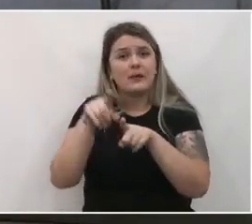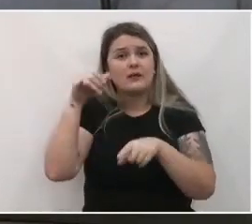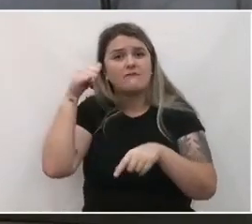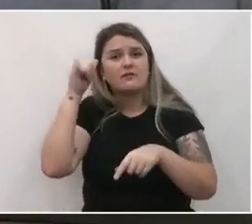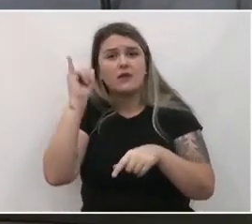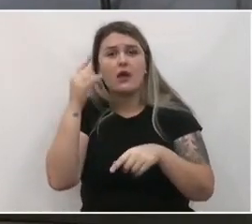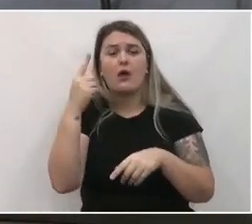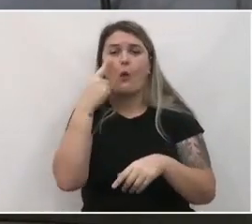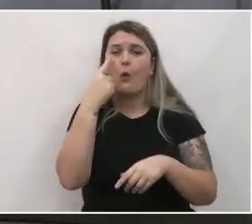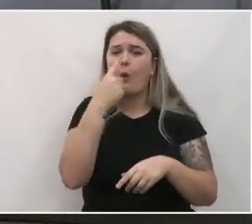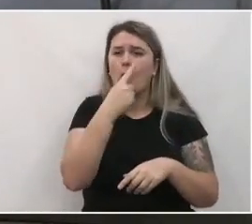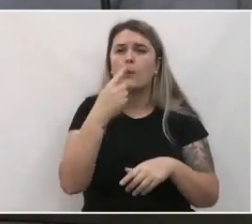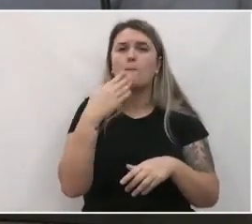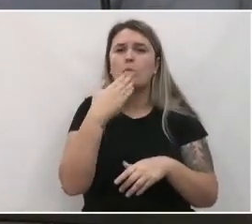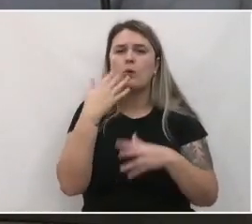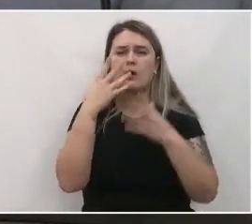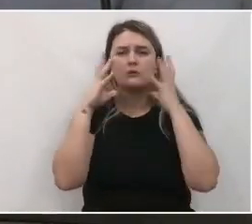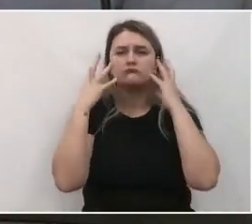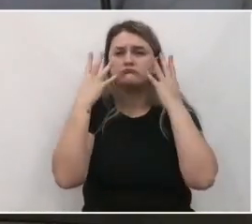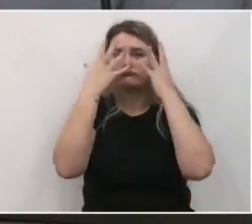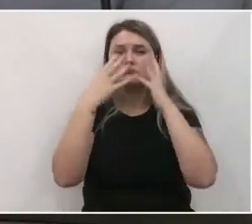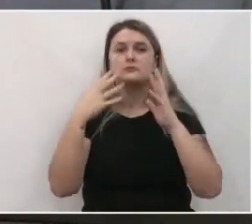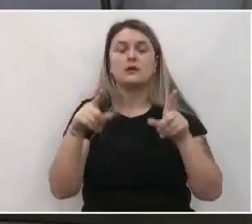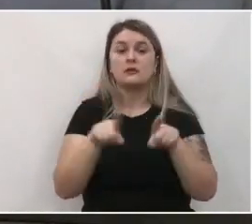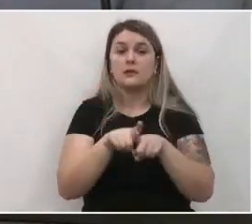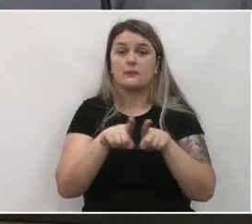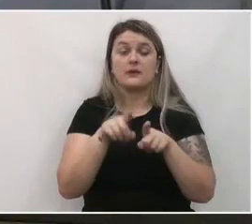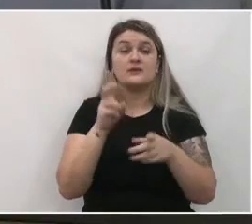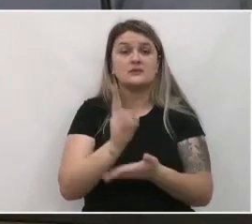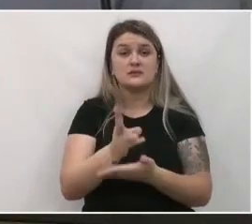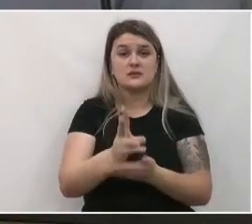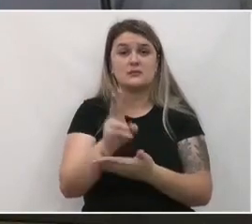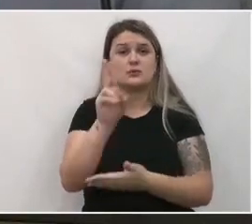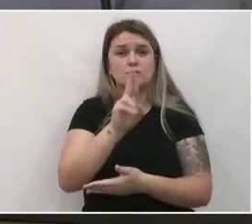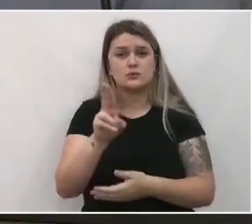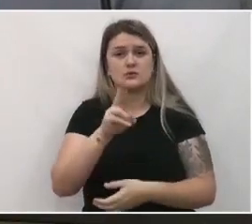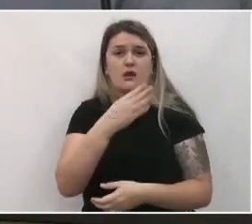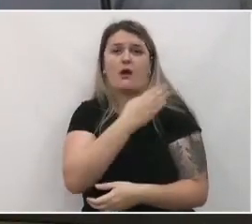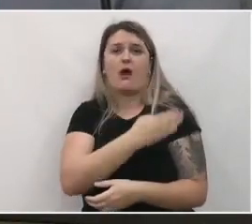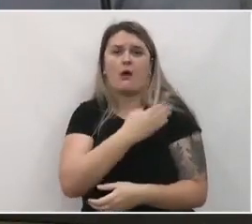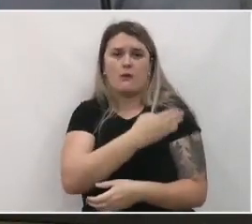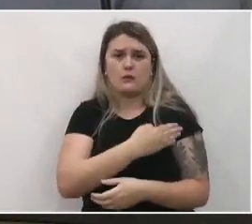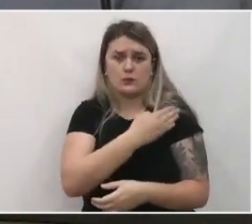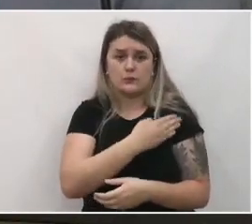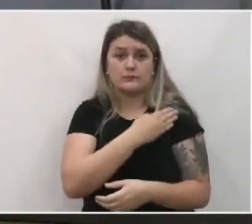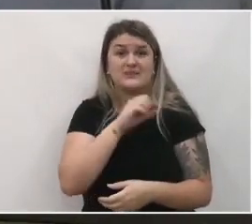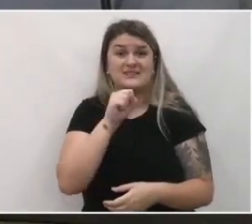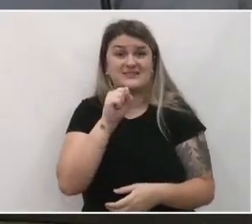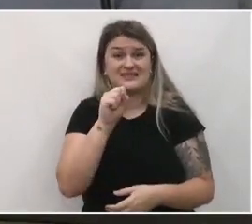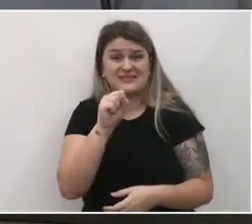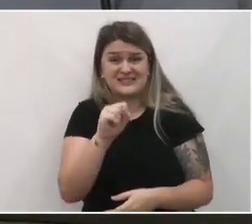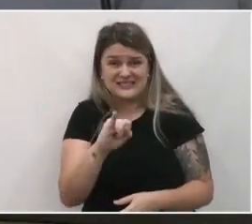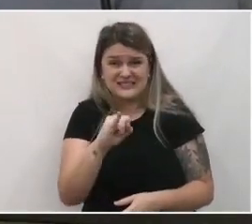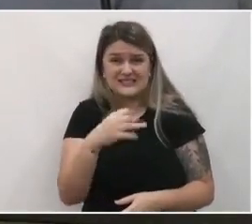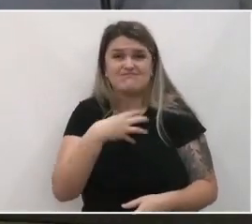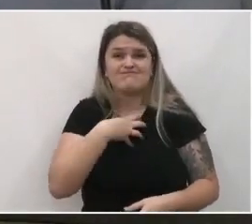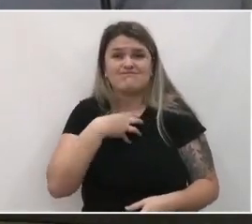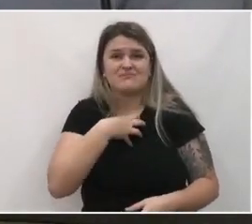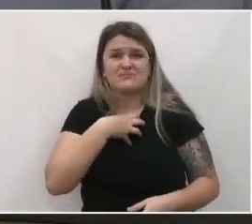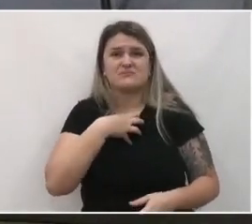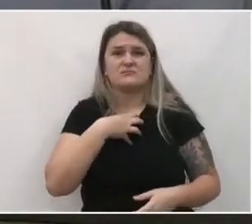olhos, nariz e boca. Tenham sempre com vocês álcool em gel. E se tiverem com algum tipo de